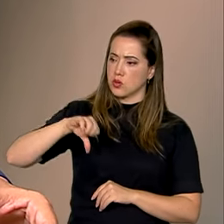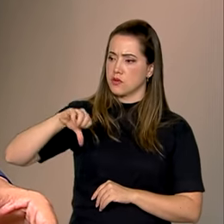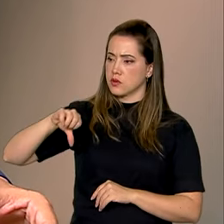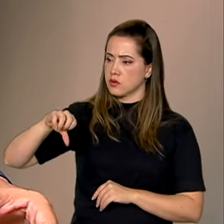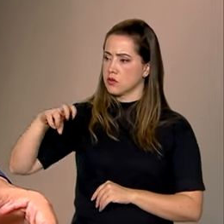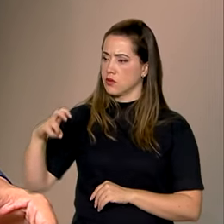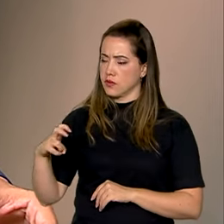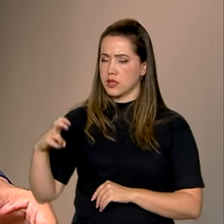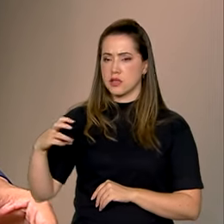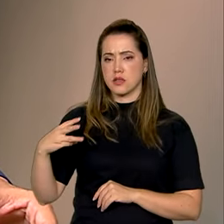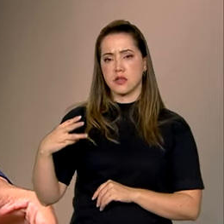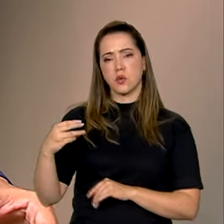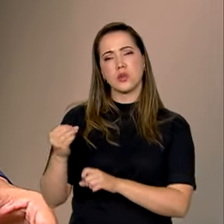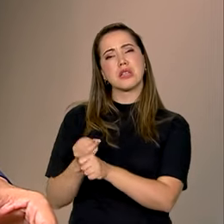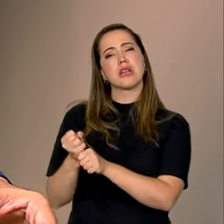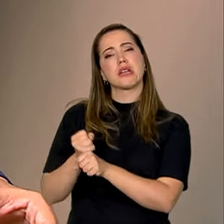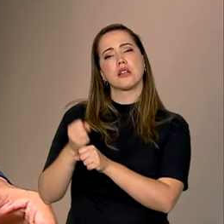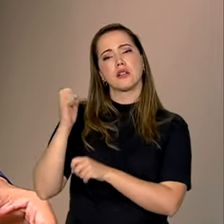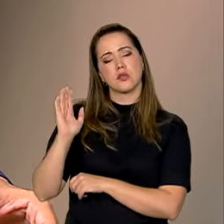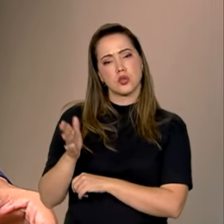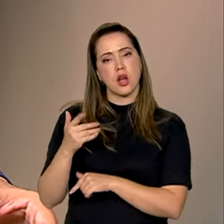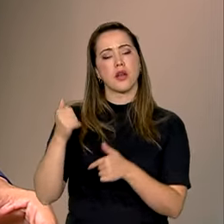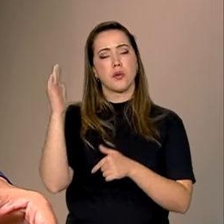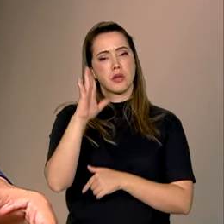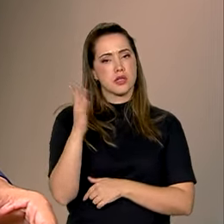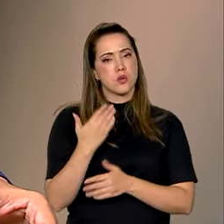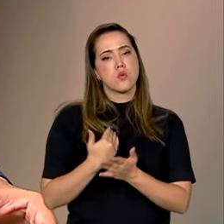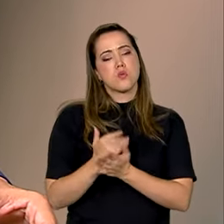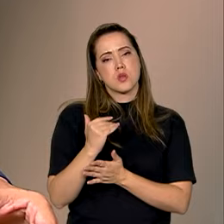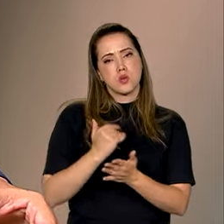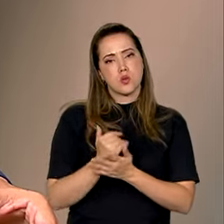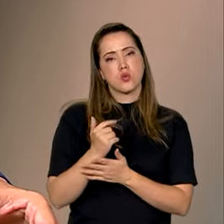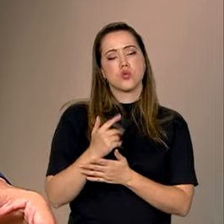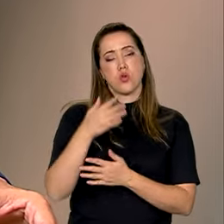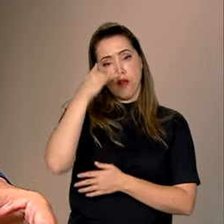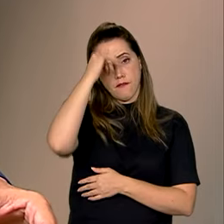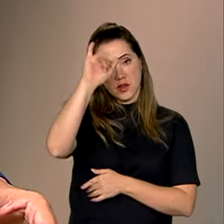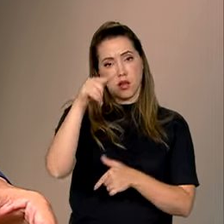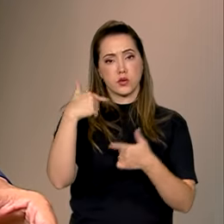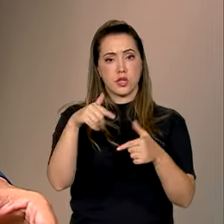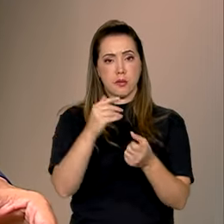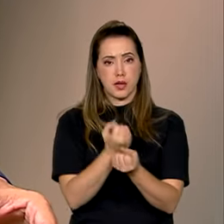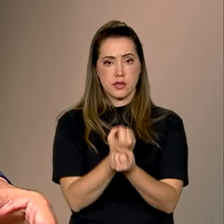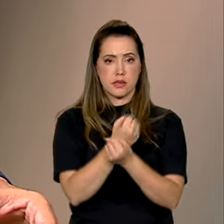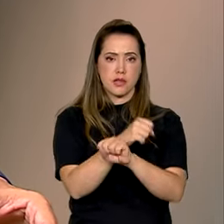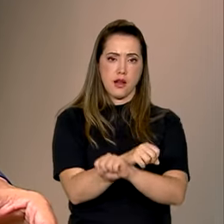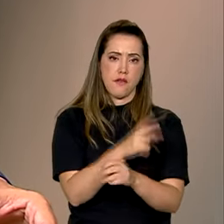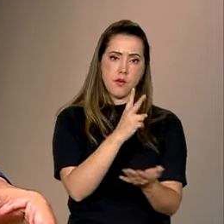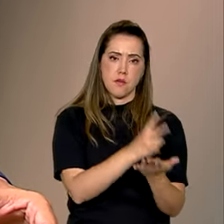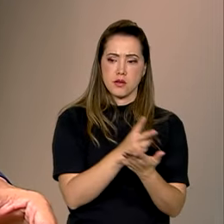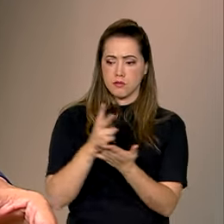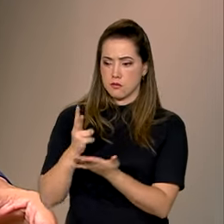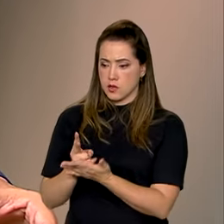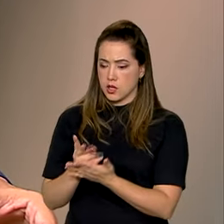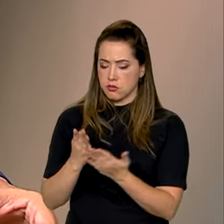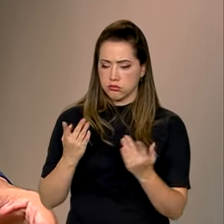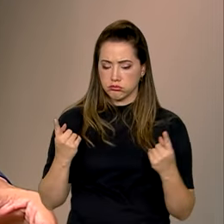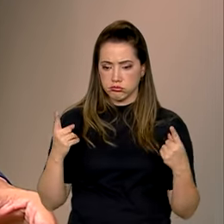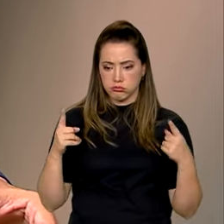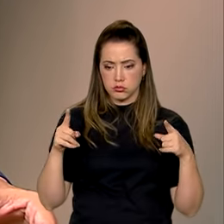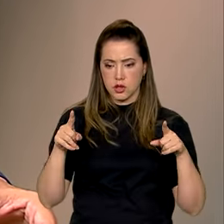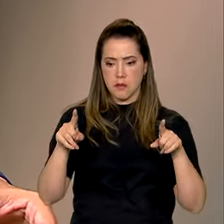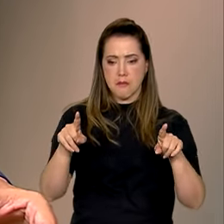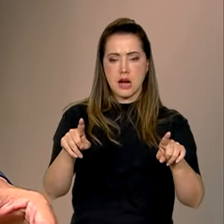quando o Brasil começou a combater efetivamente com política pública centralizada o trabalho escravo, ele é o mesmo, só que nós temos outros perfis